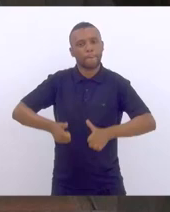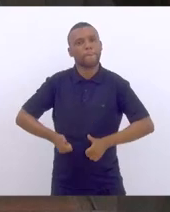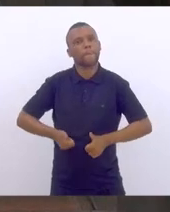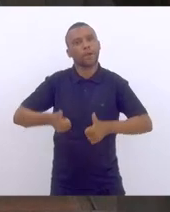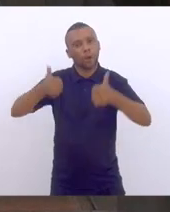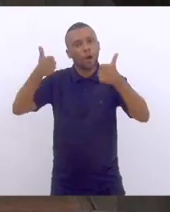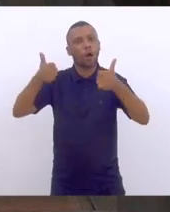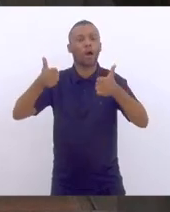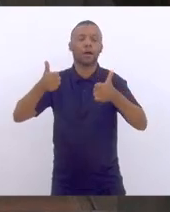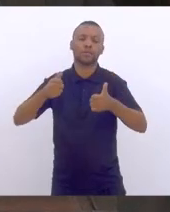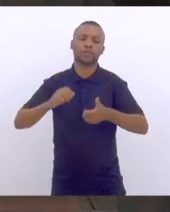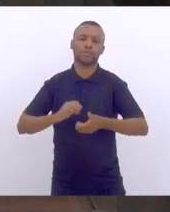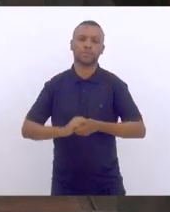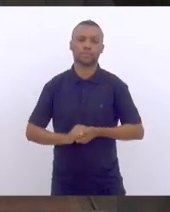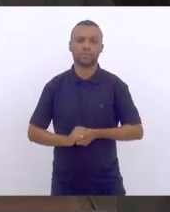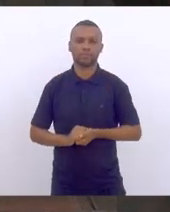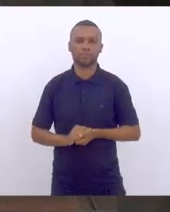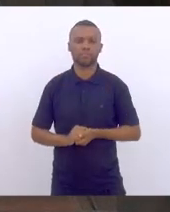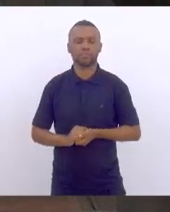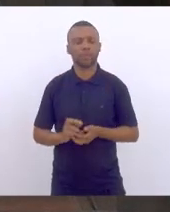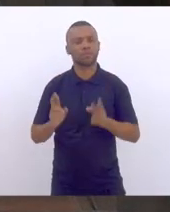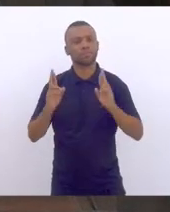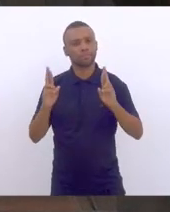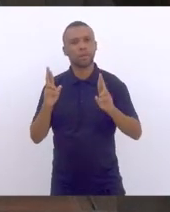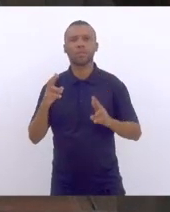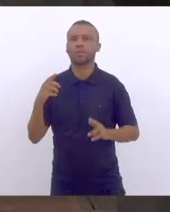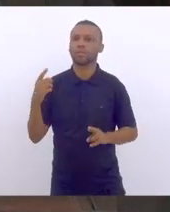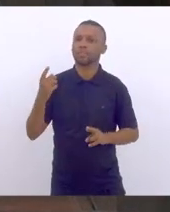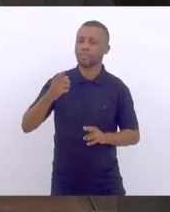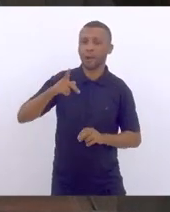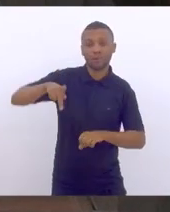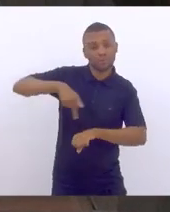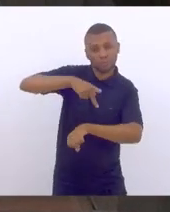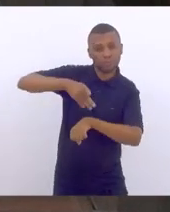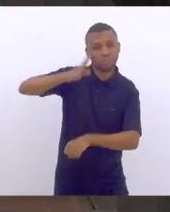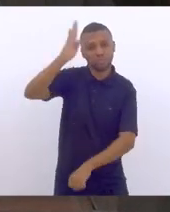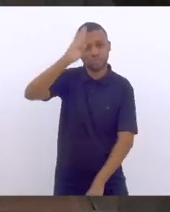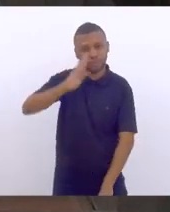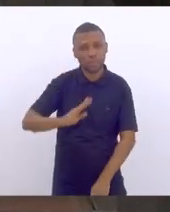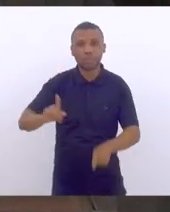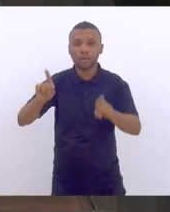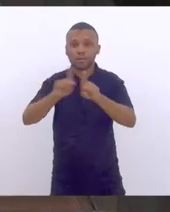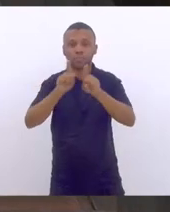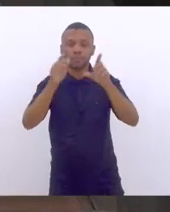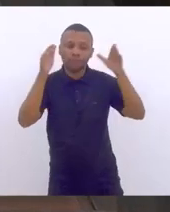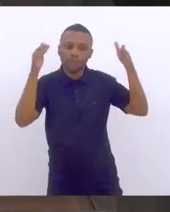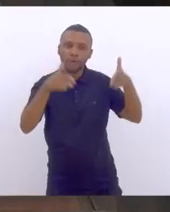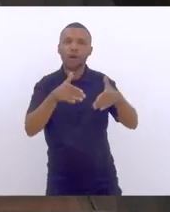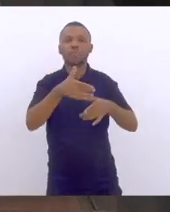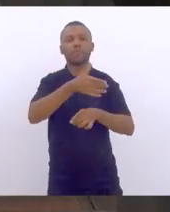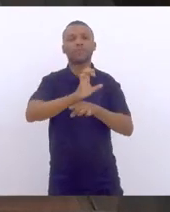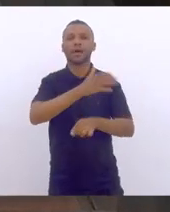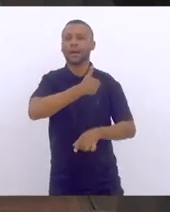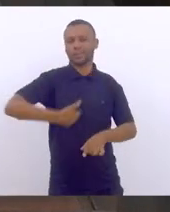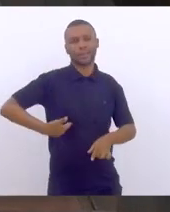nosso Brasil e para o nosso estado do Rio de Janeiro.